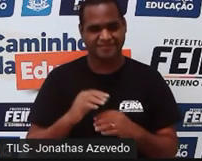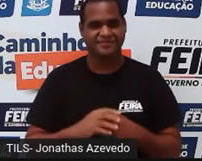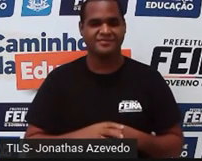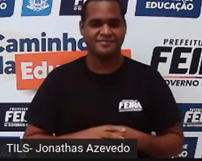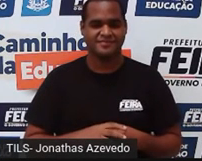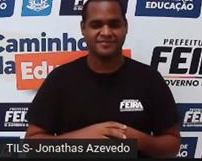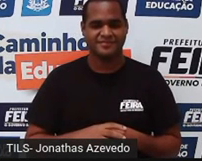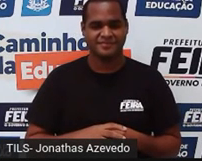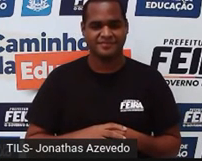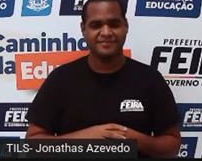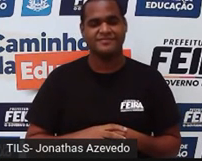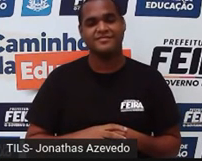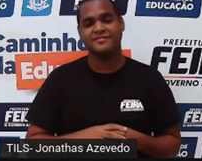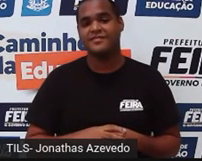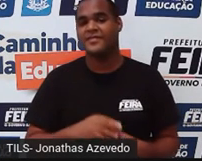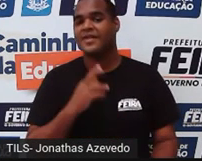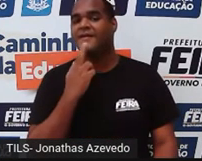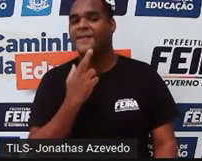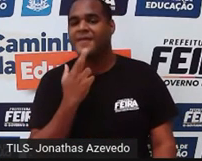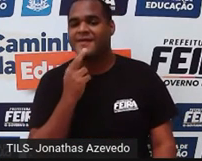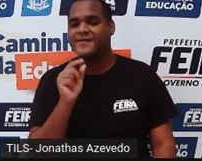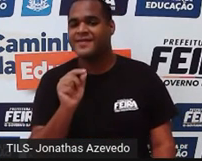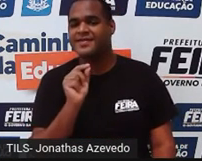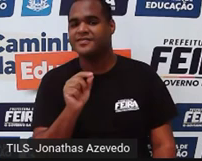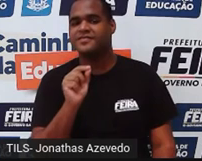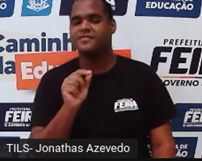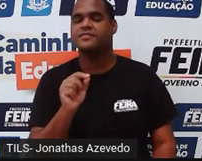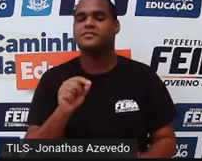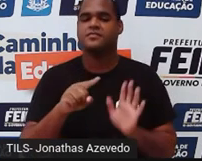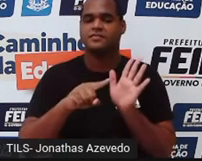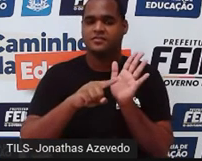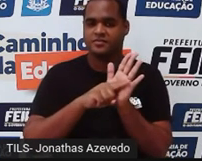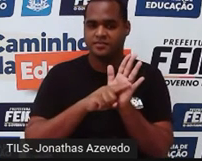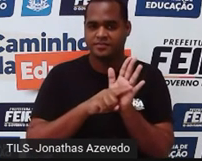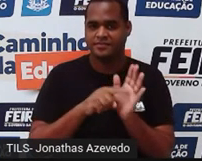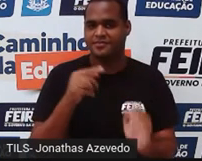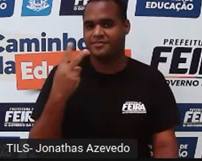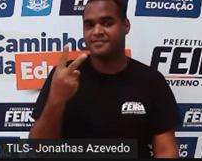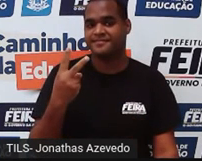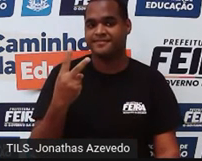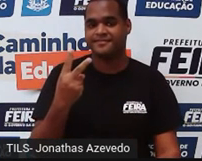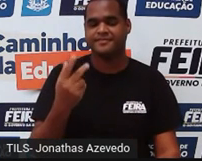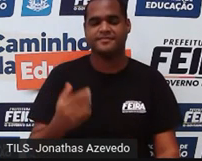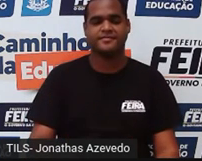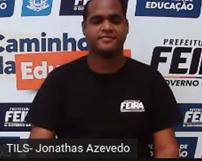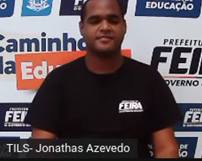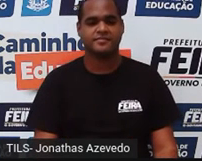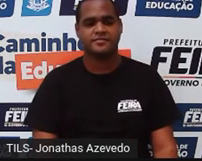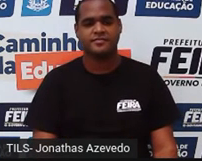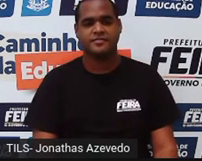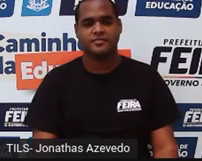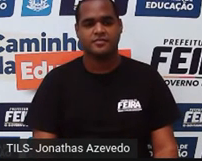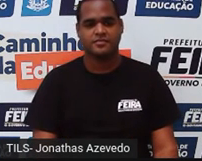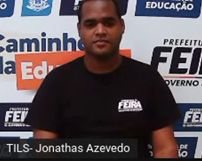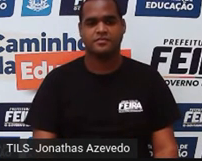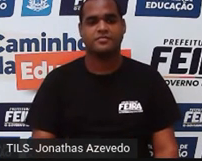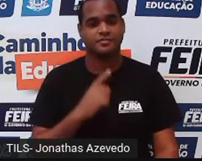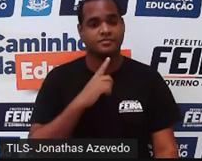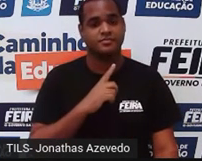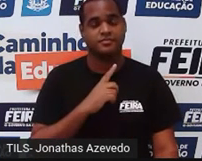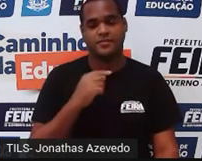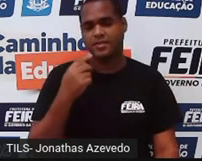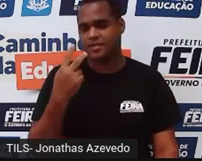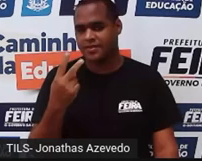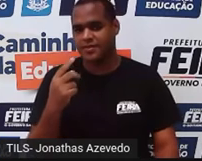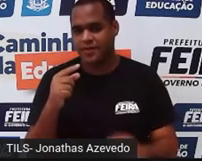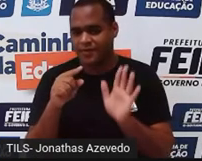Olha só, a resposta correta é menos 2. Somar 2 positivo